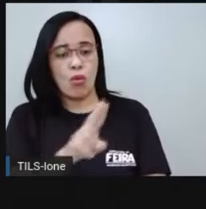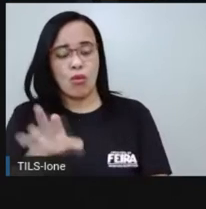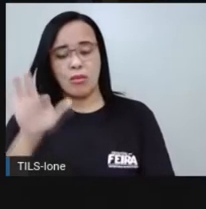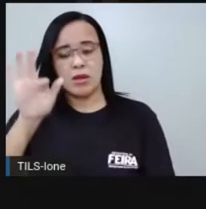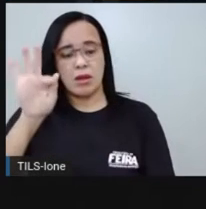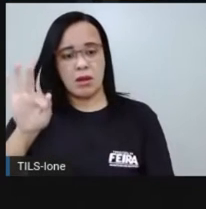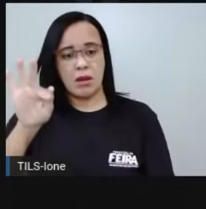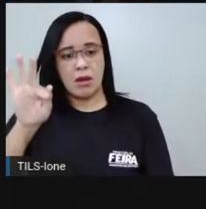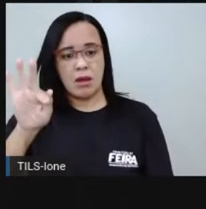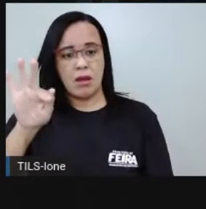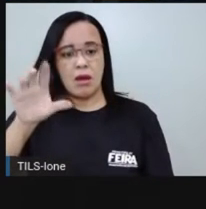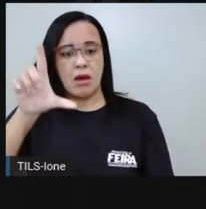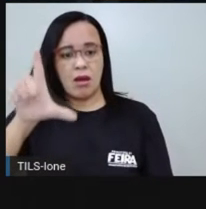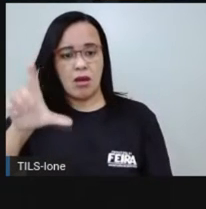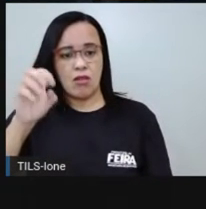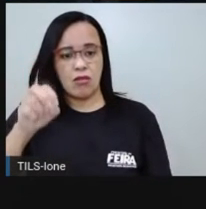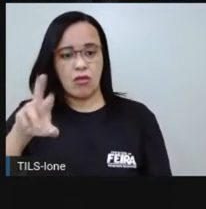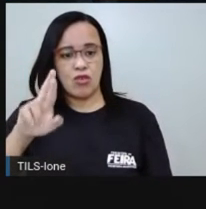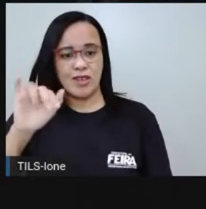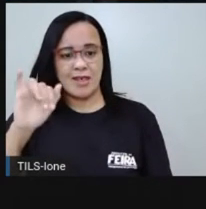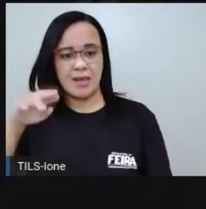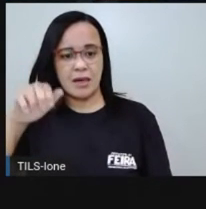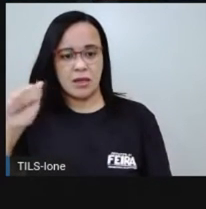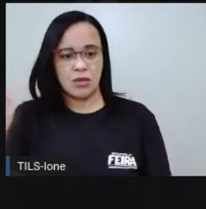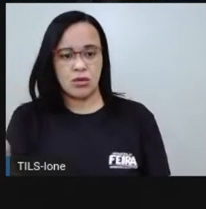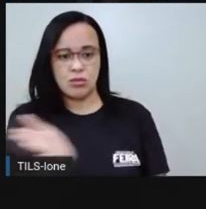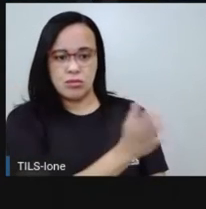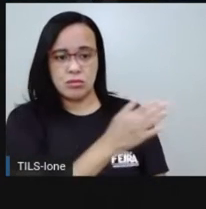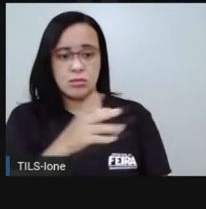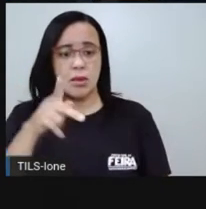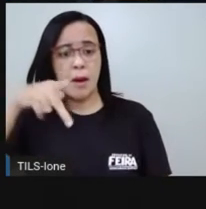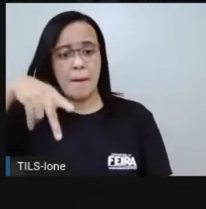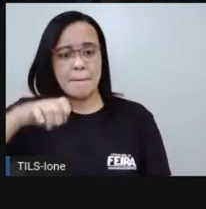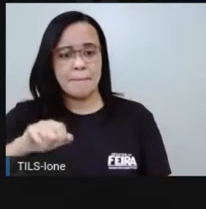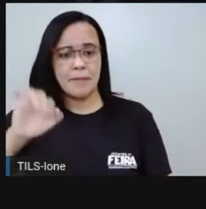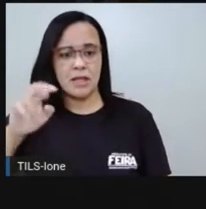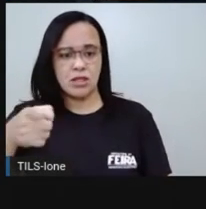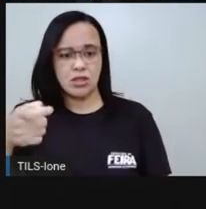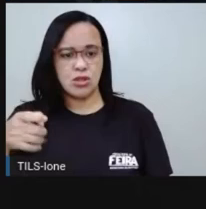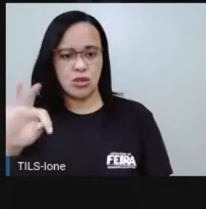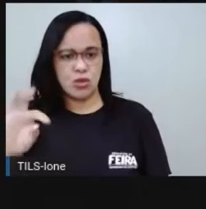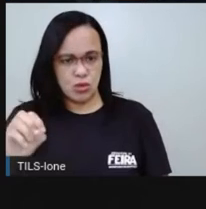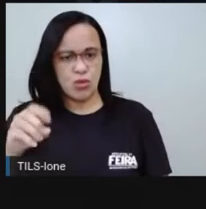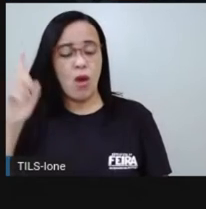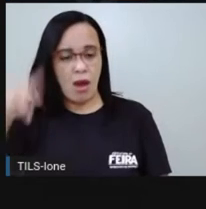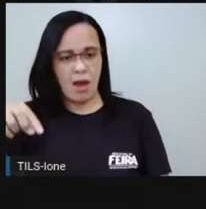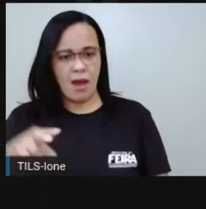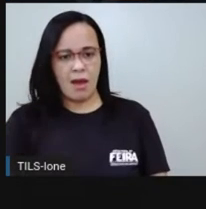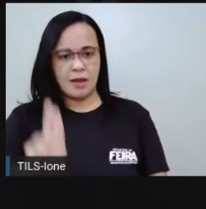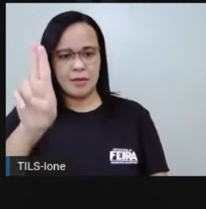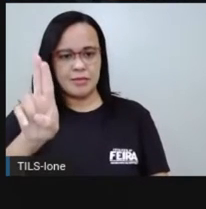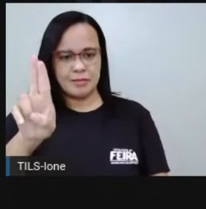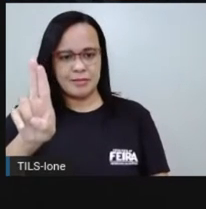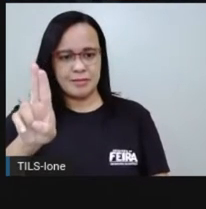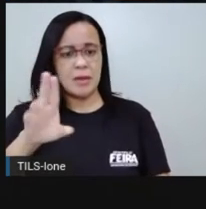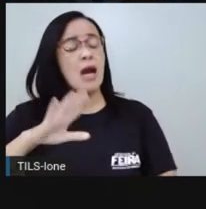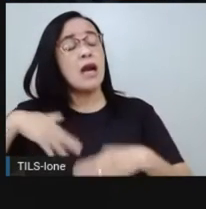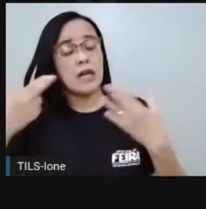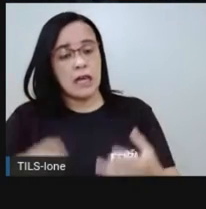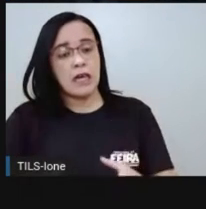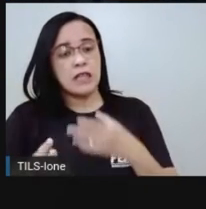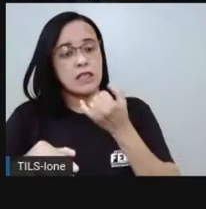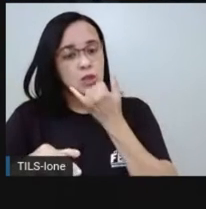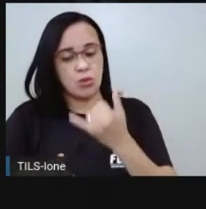marechal Deodoro. Então, por isso, esse primeiro momento é chamado de república das espadas, porque foi a